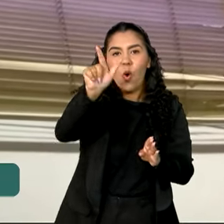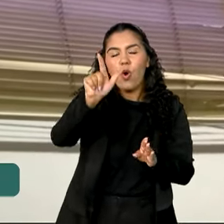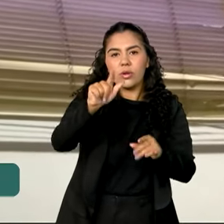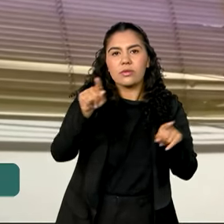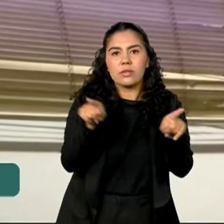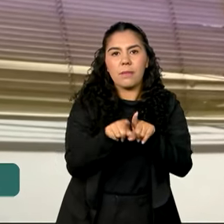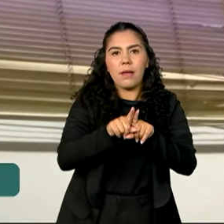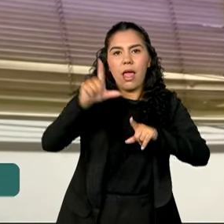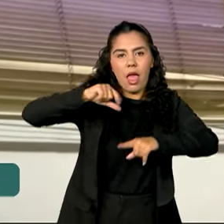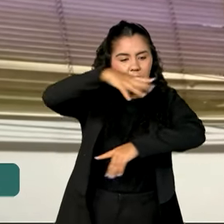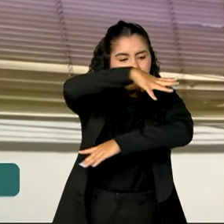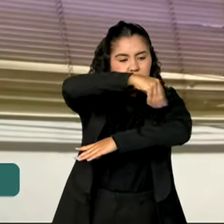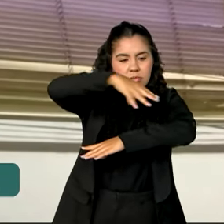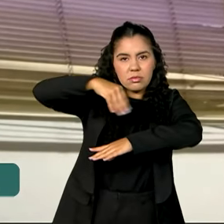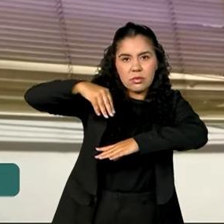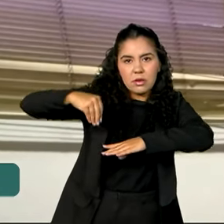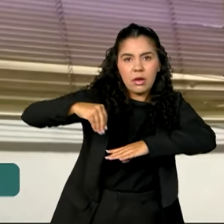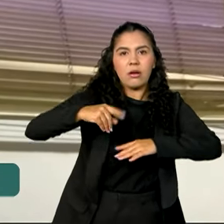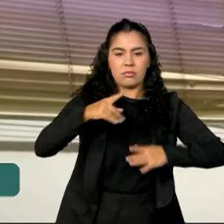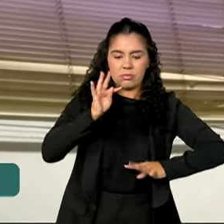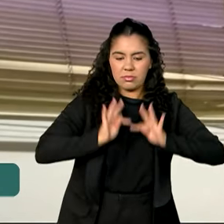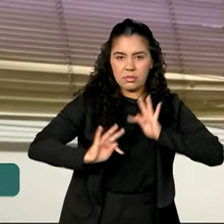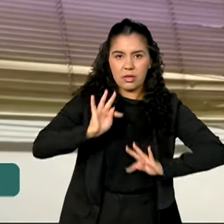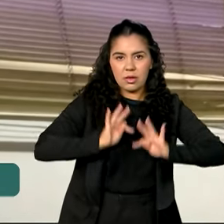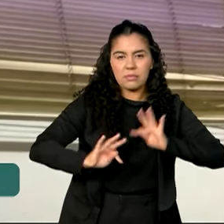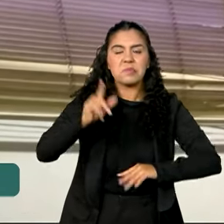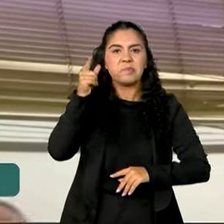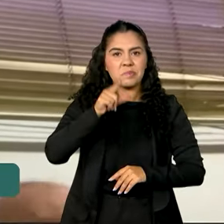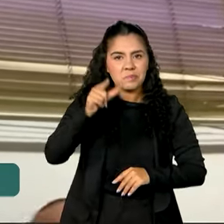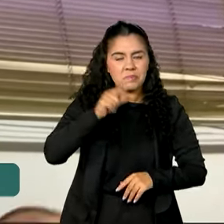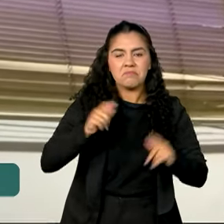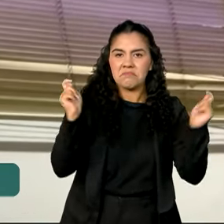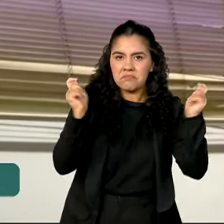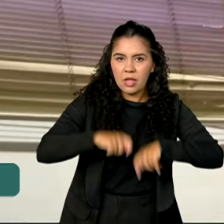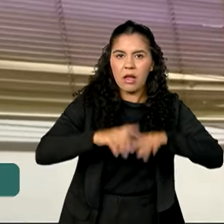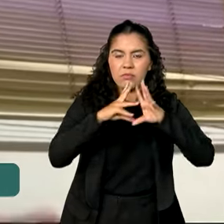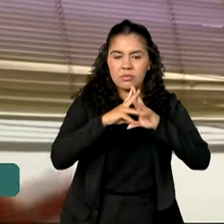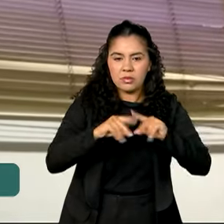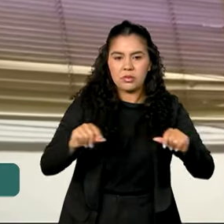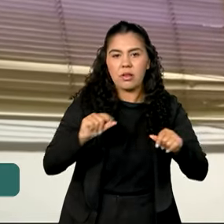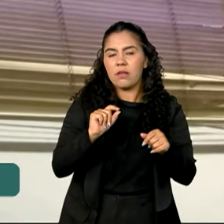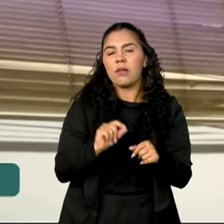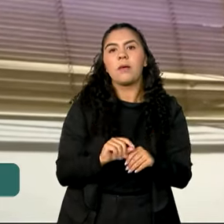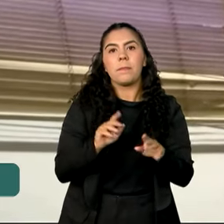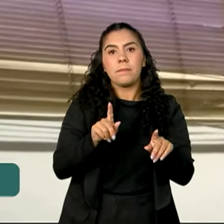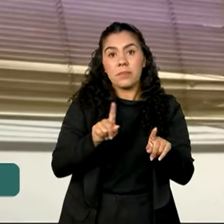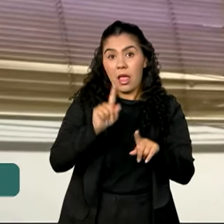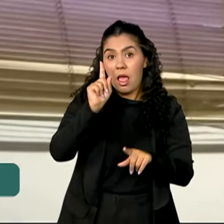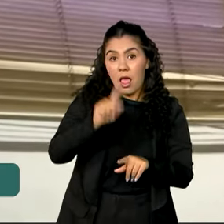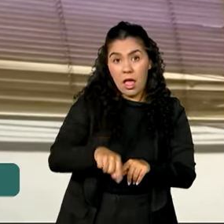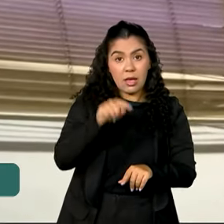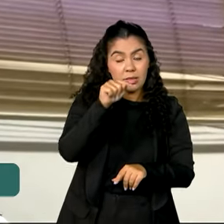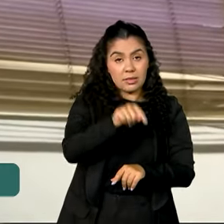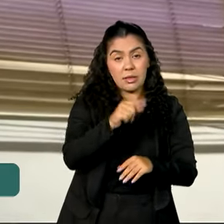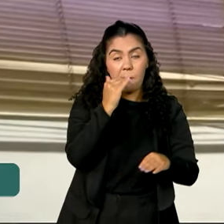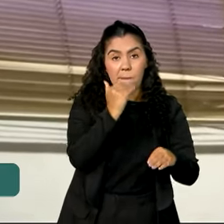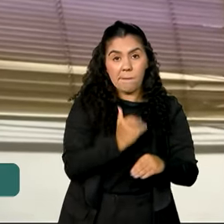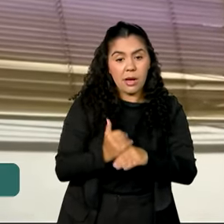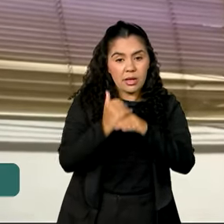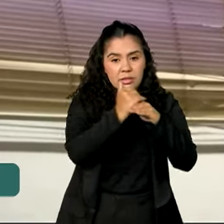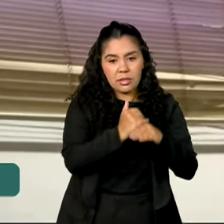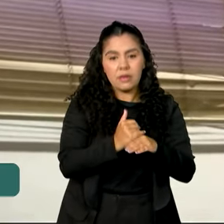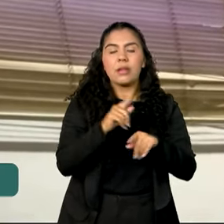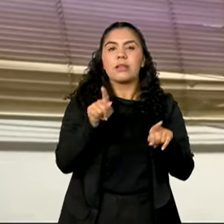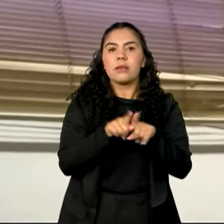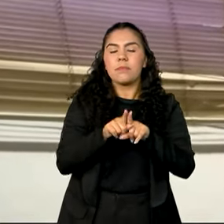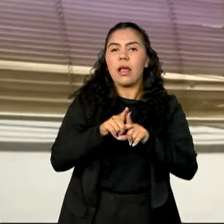radioterapia, que é tão eficaz para os tumores de próstata, muitas vezes, como a cirurgia. Cirurgia padrão ouro. A radioterapia é uma grande